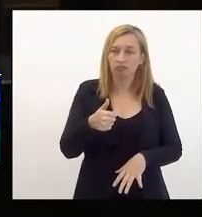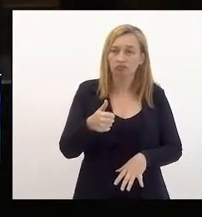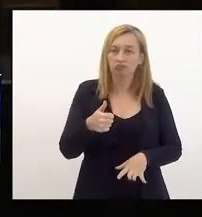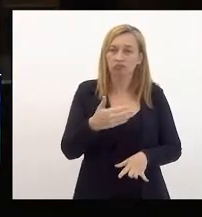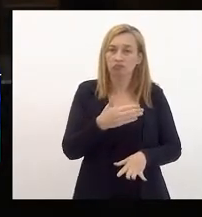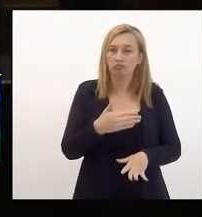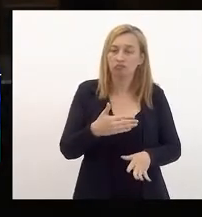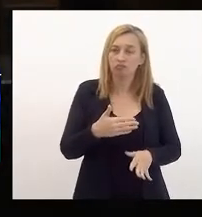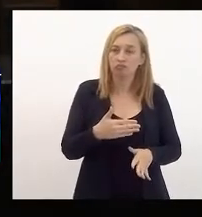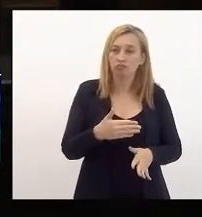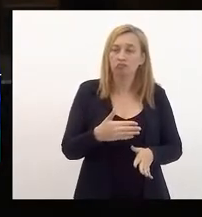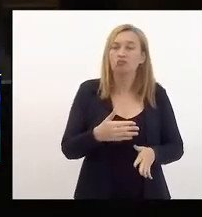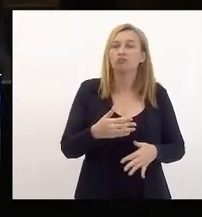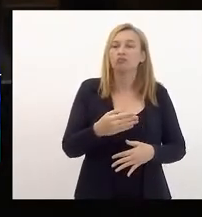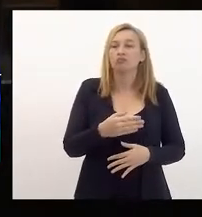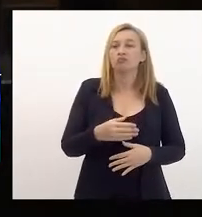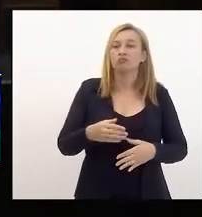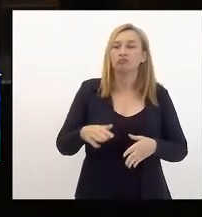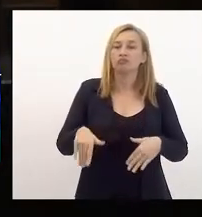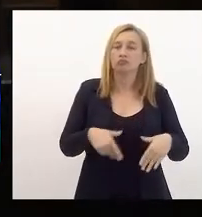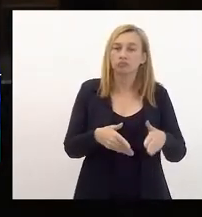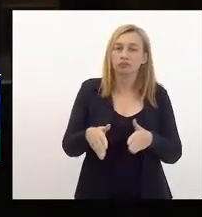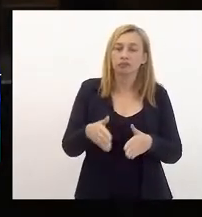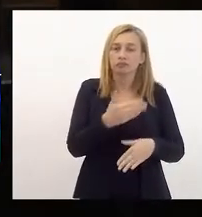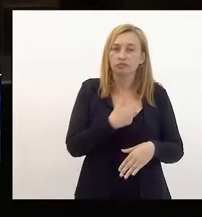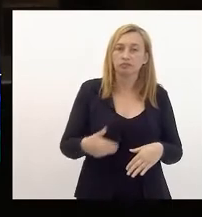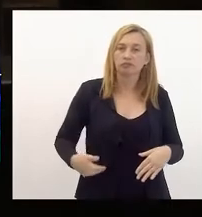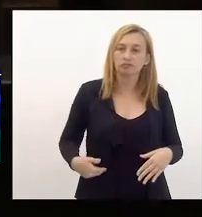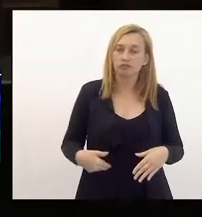para as políticas públicas